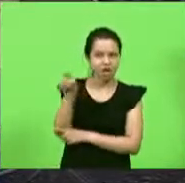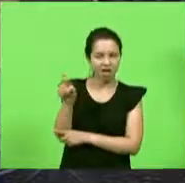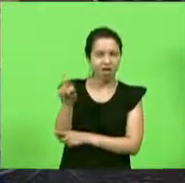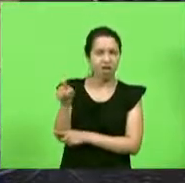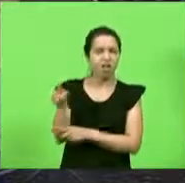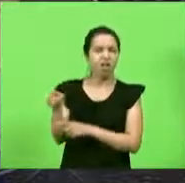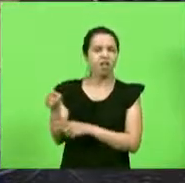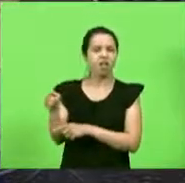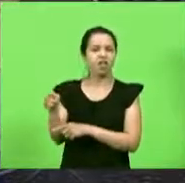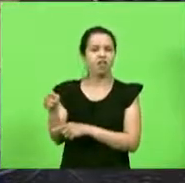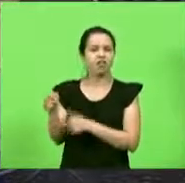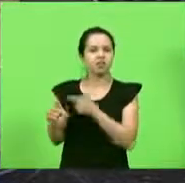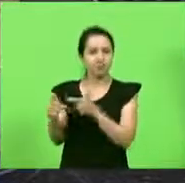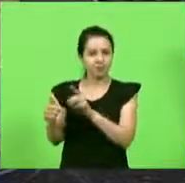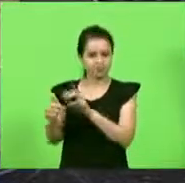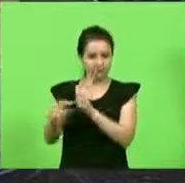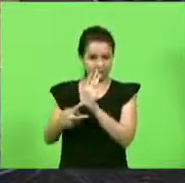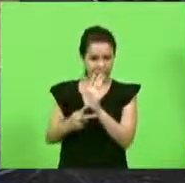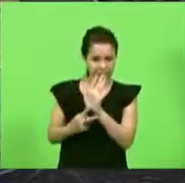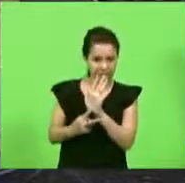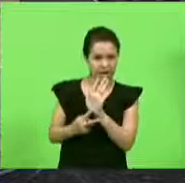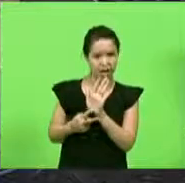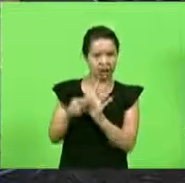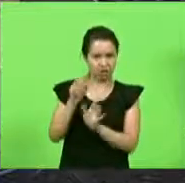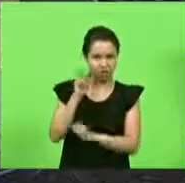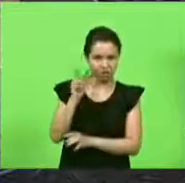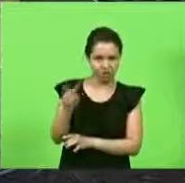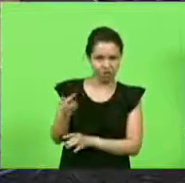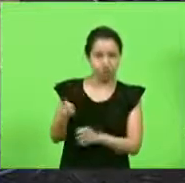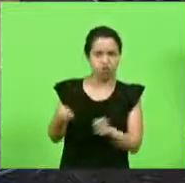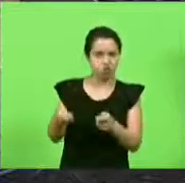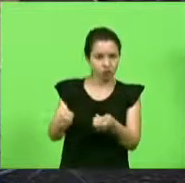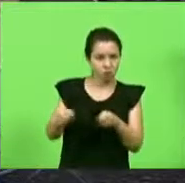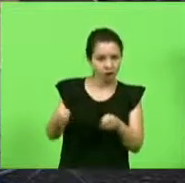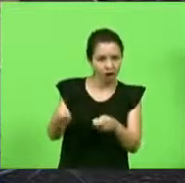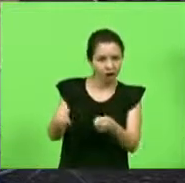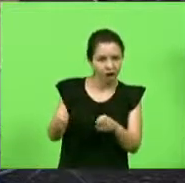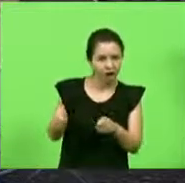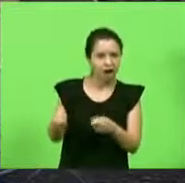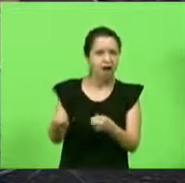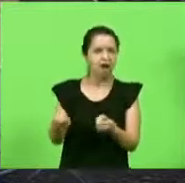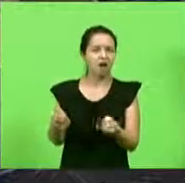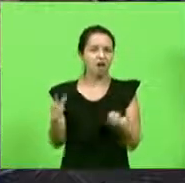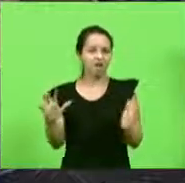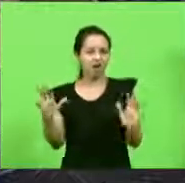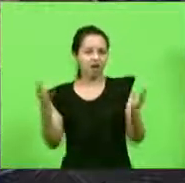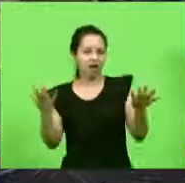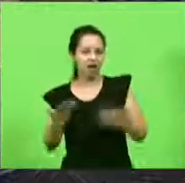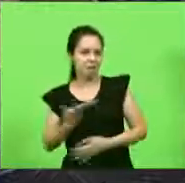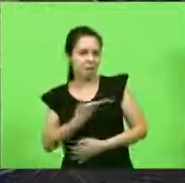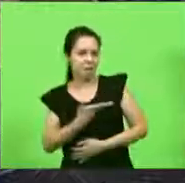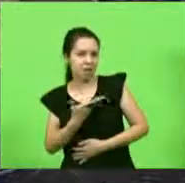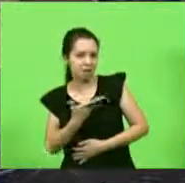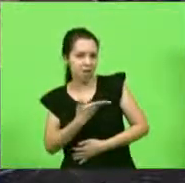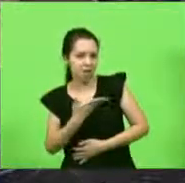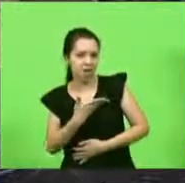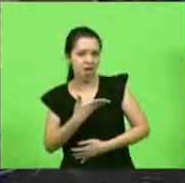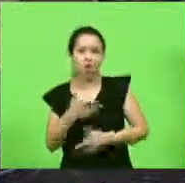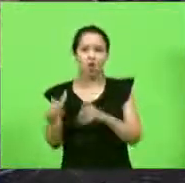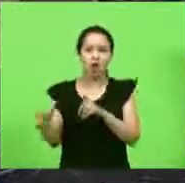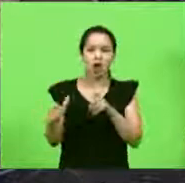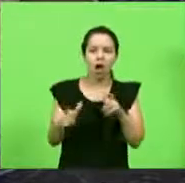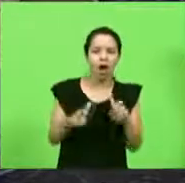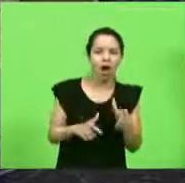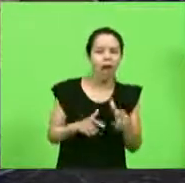que apoia a greve em Florianópolis em um churrasco, confraternizando com os amigos em algum lugar, na praia, no